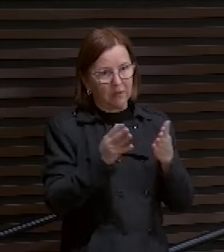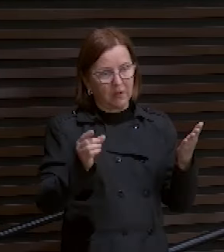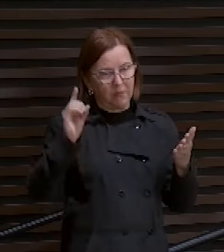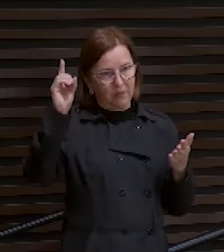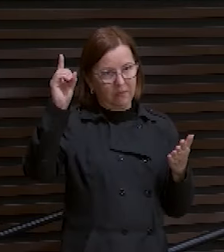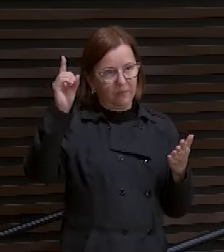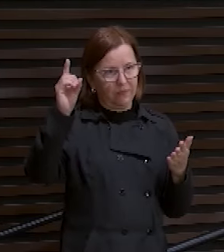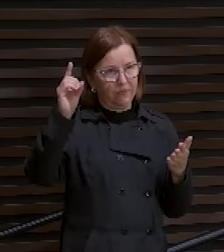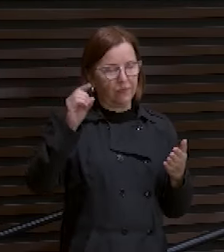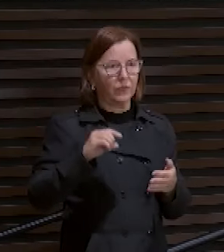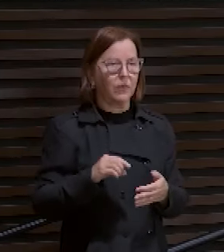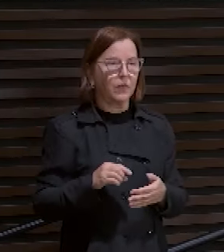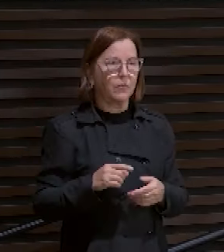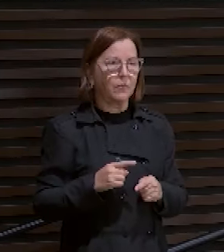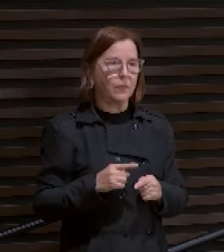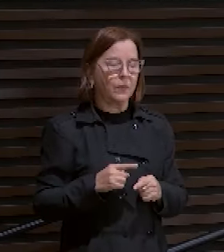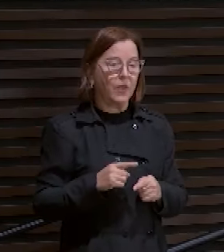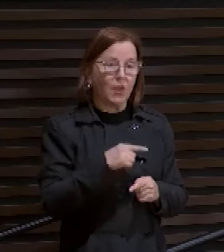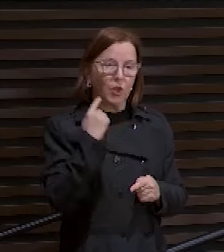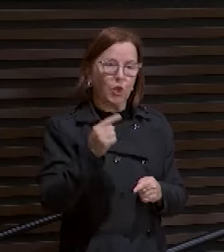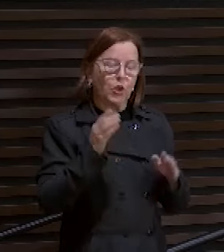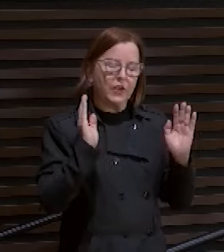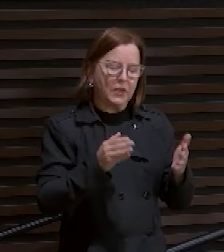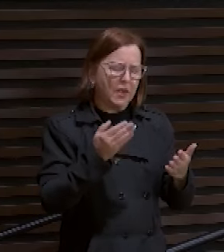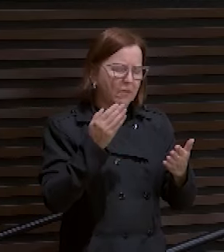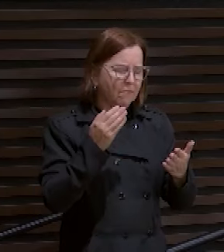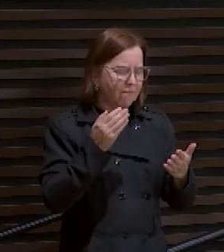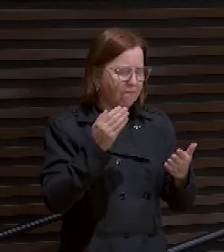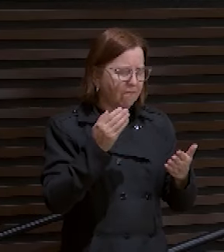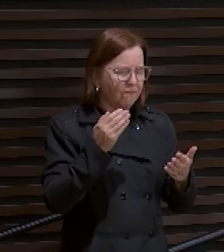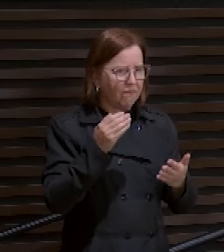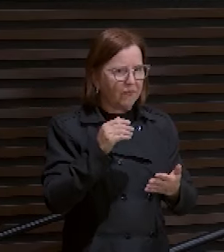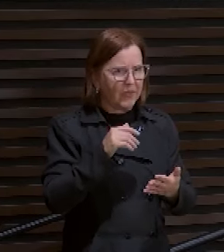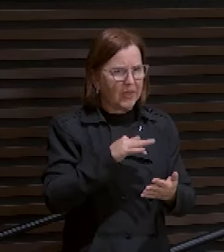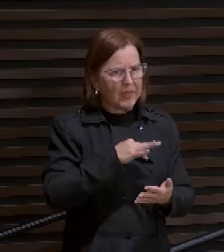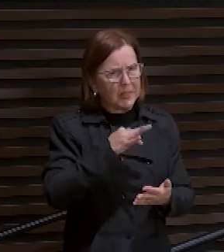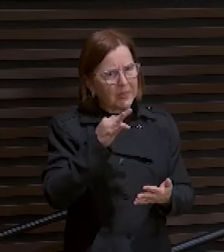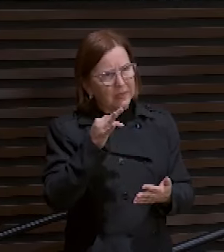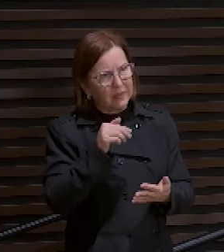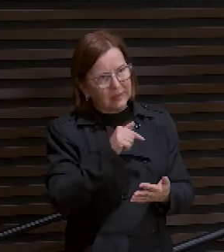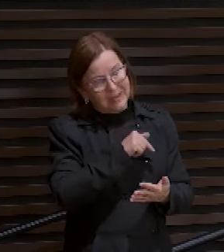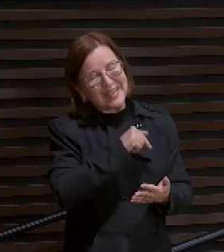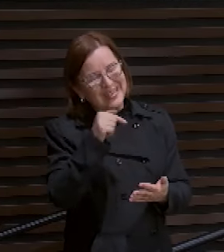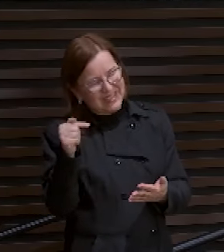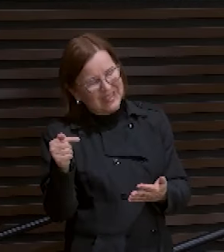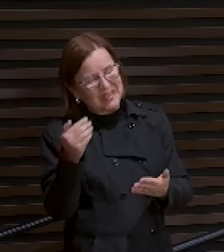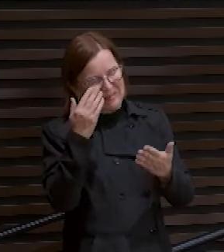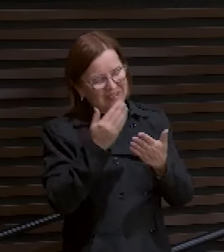semanas e semanas estudando. Amanhã nós vamos entrar um pouquinho na